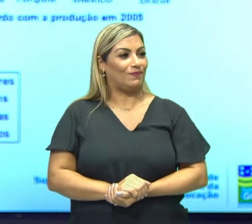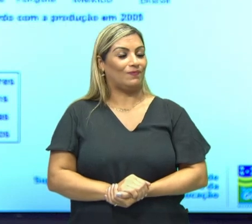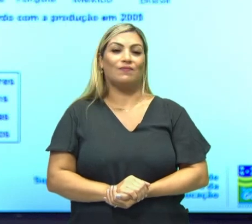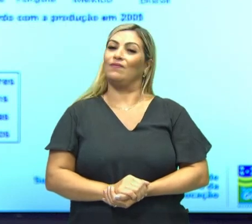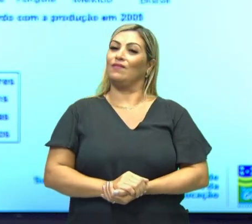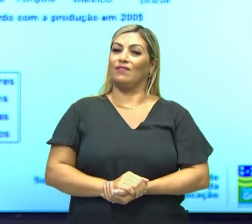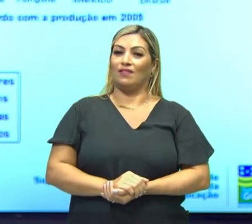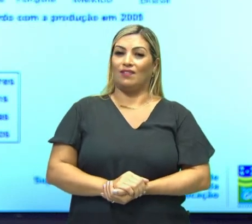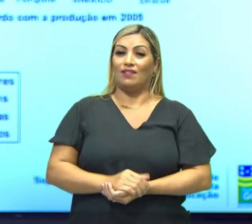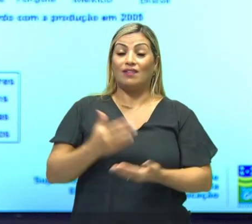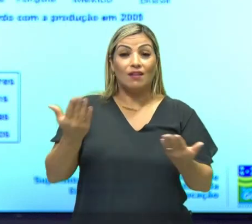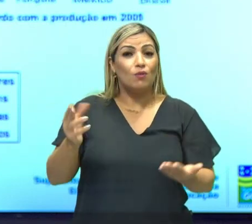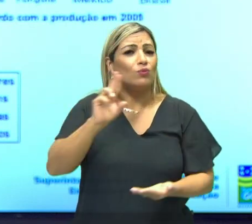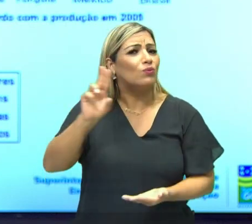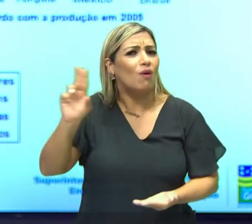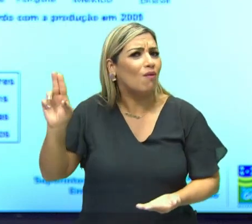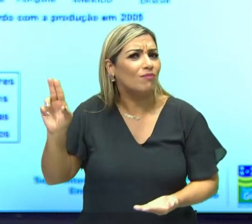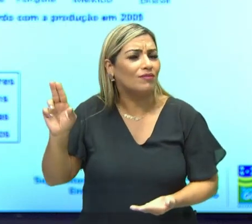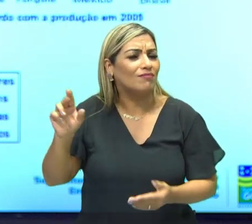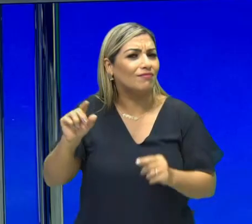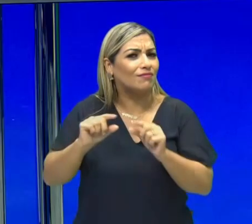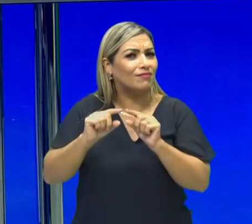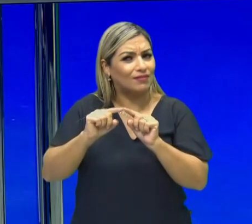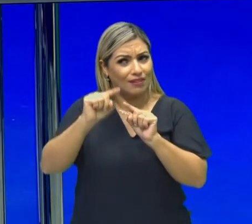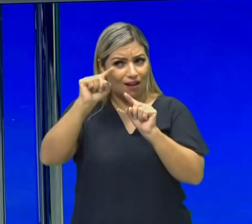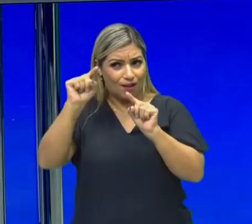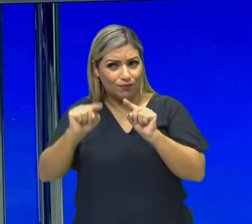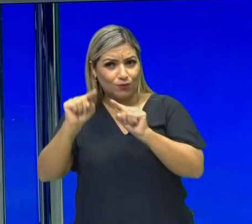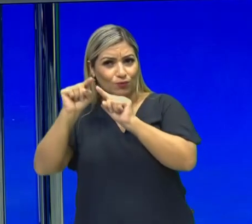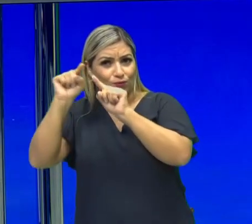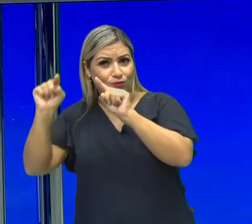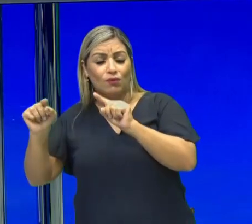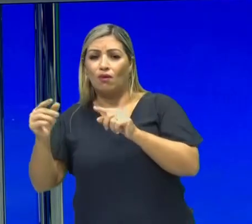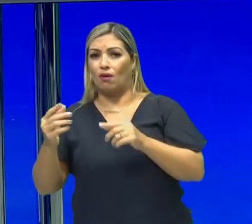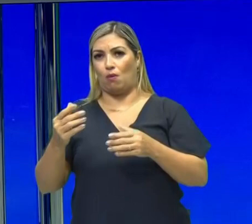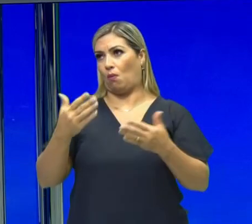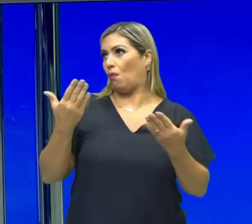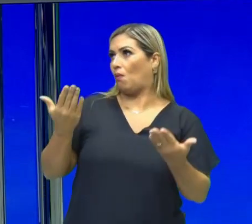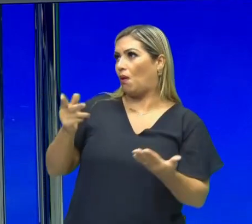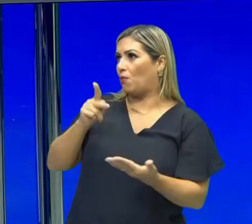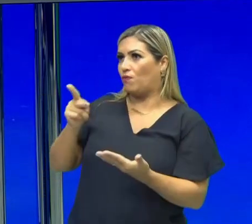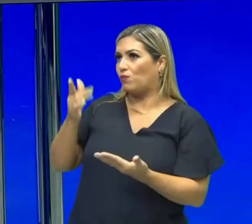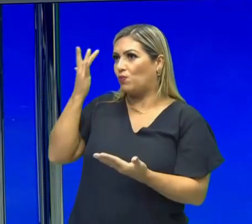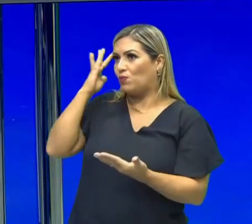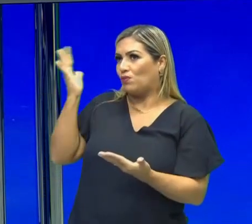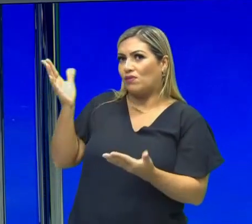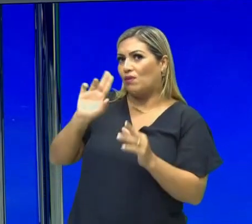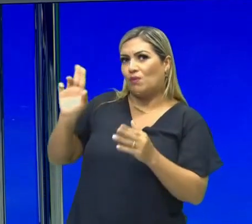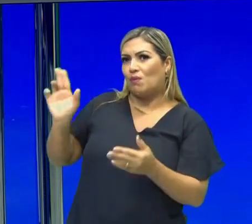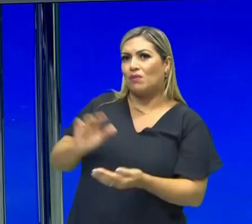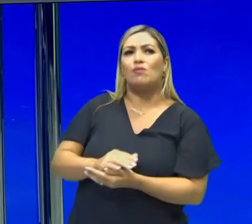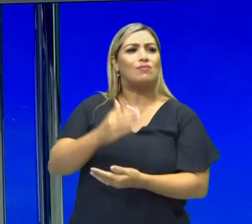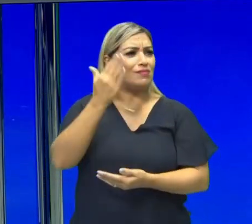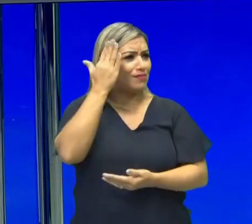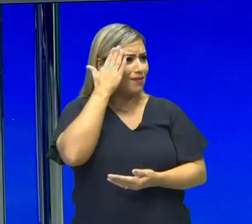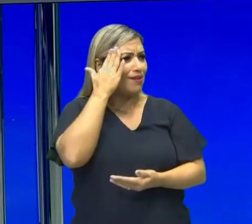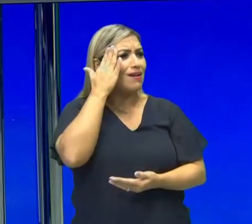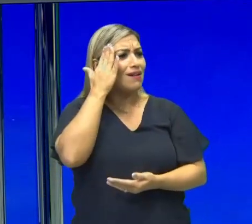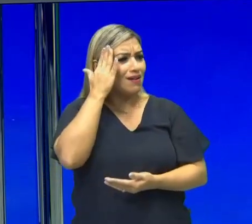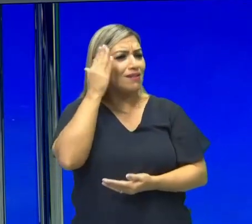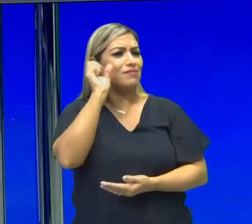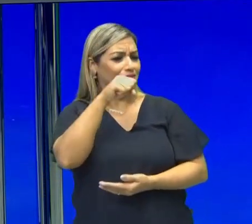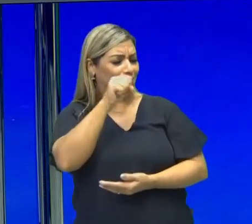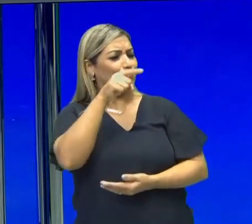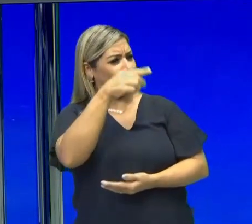Qual o nome? Se eu perguntasse para você qual o nome desses gráficos? Vai, professor, eu não sei o nome desses gráficos, não. Sabe sim, você